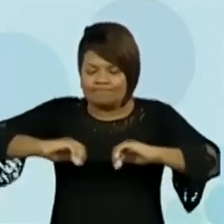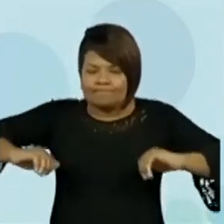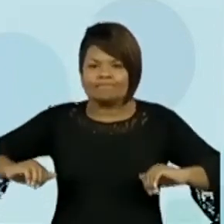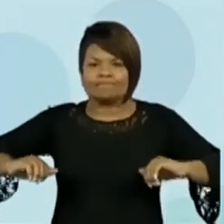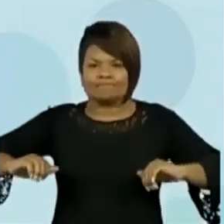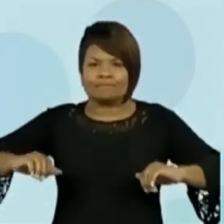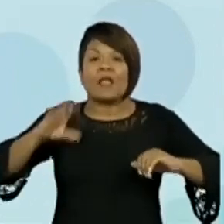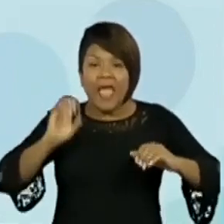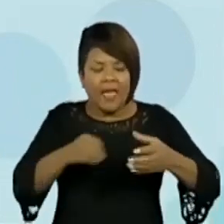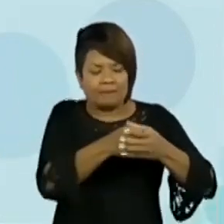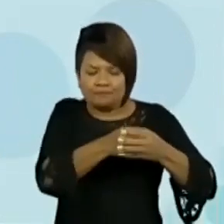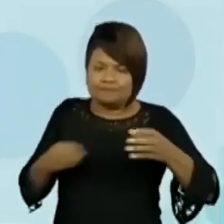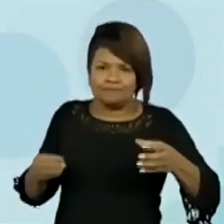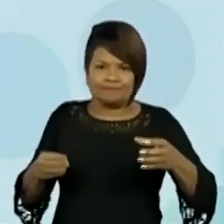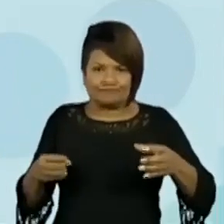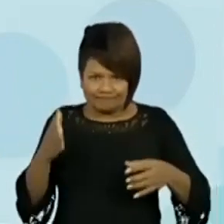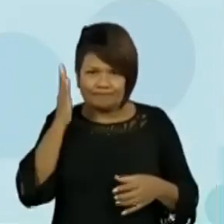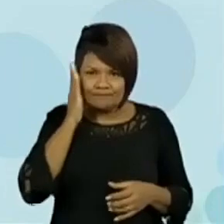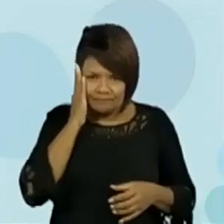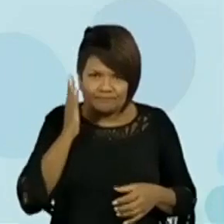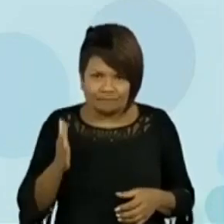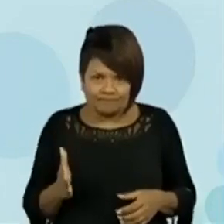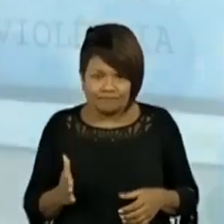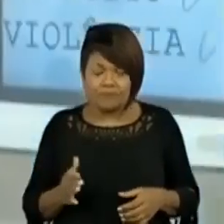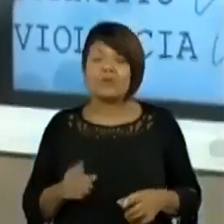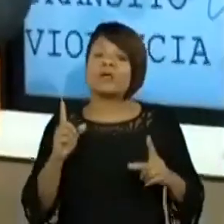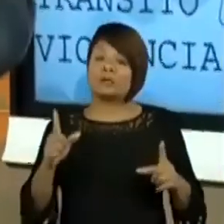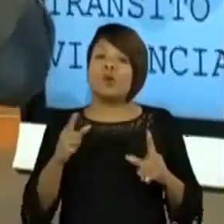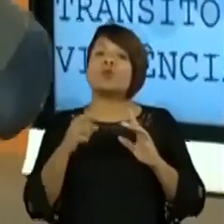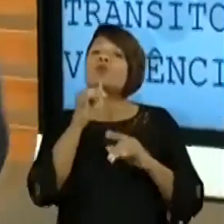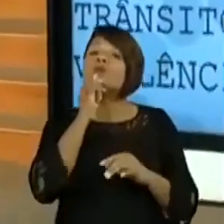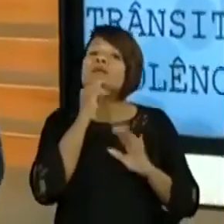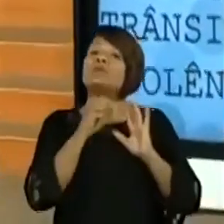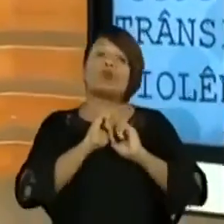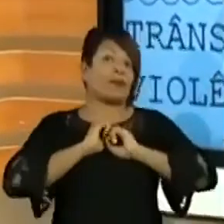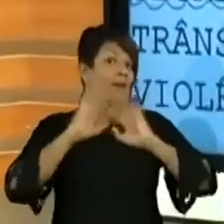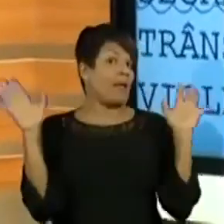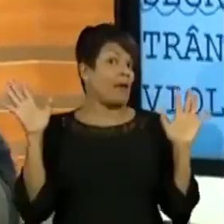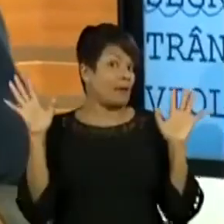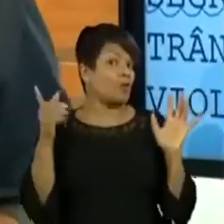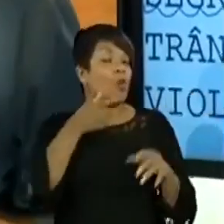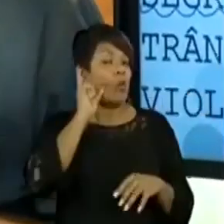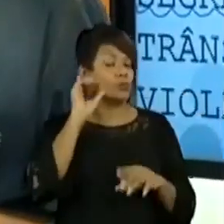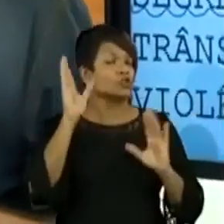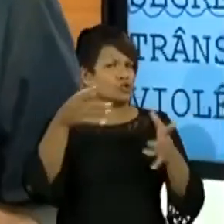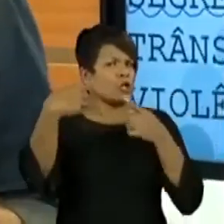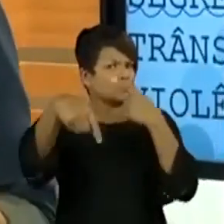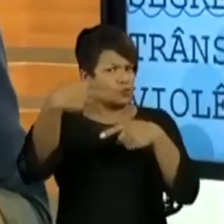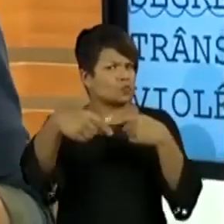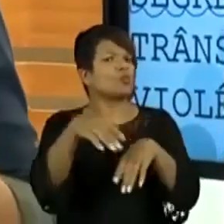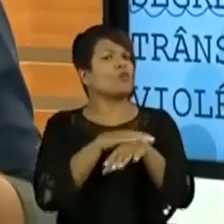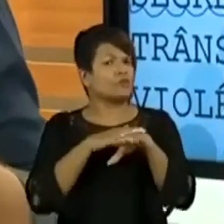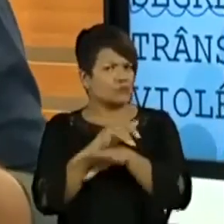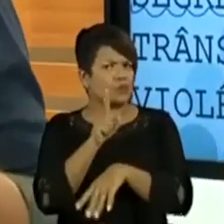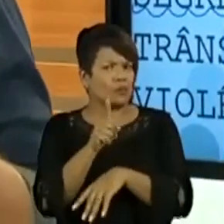E aí eu vou dar um exemplo muito claro para vocês. E, inclusive, a gente começou a discutir na aula de ontem. Grandes centros